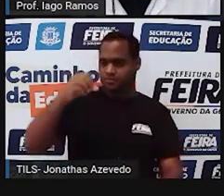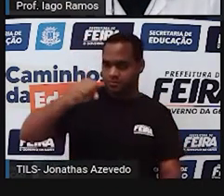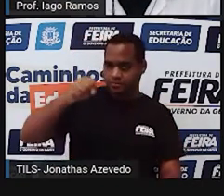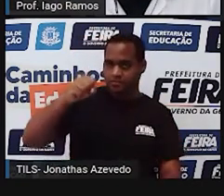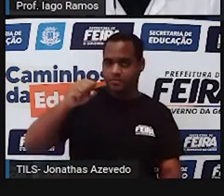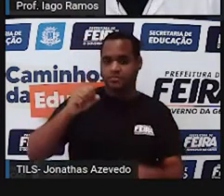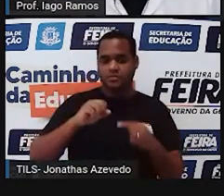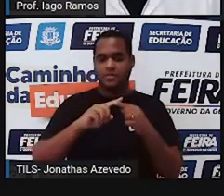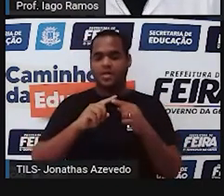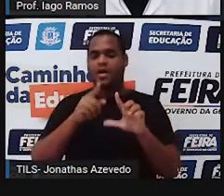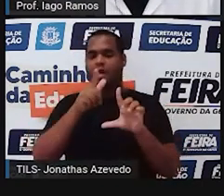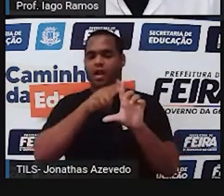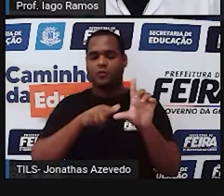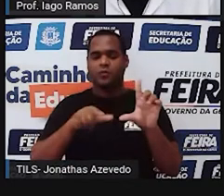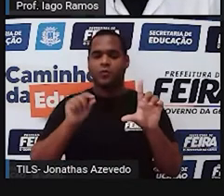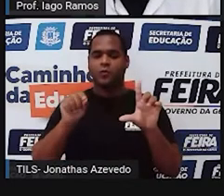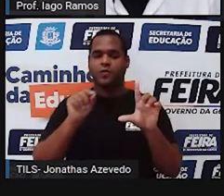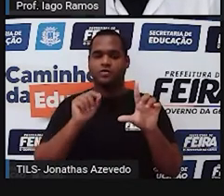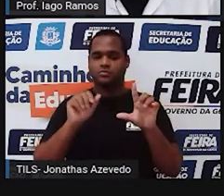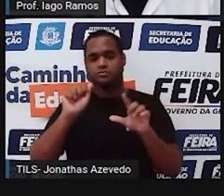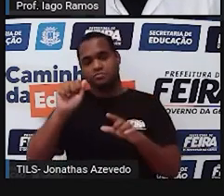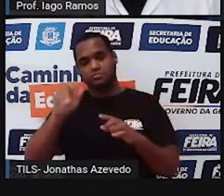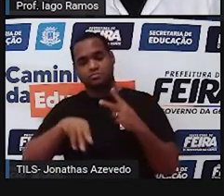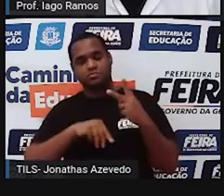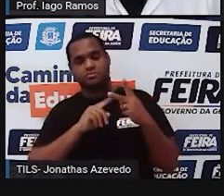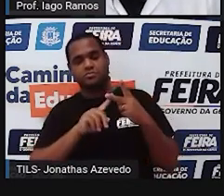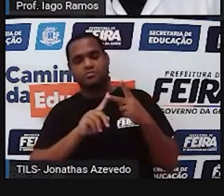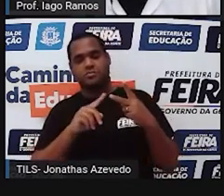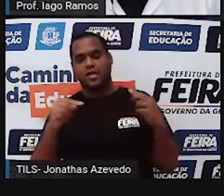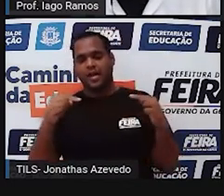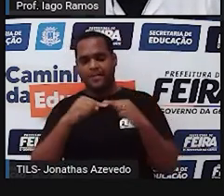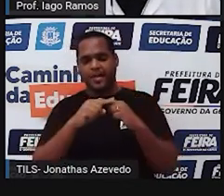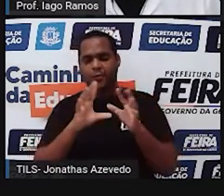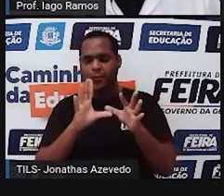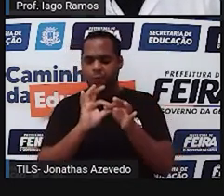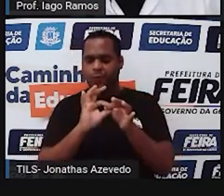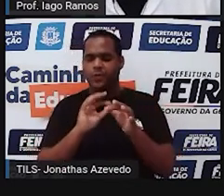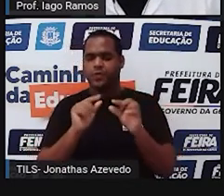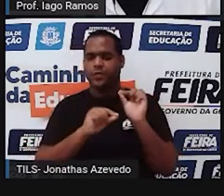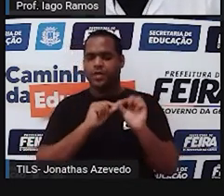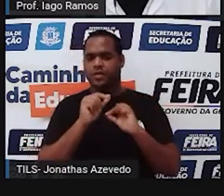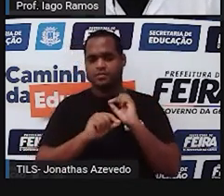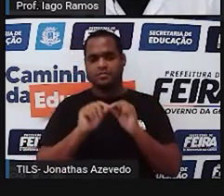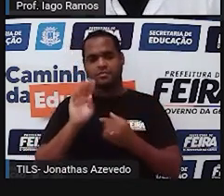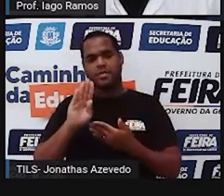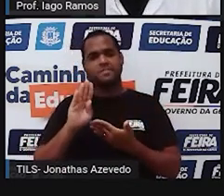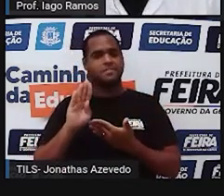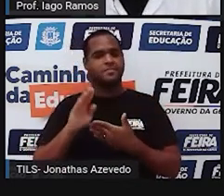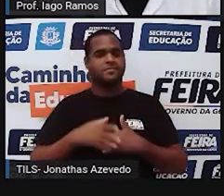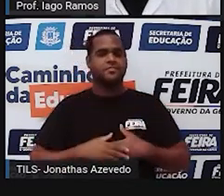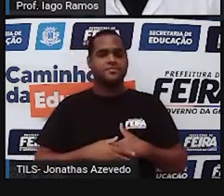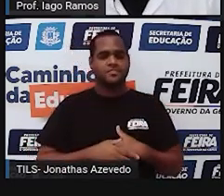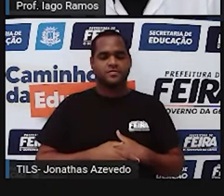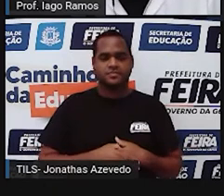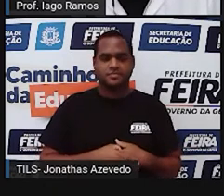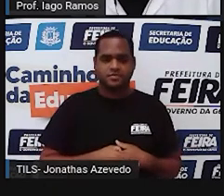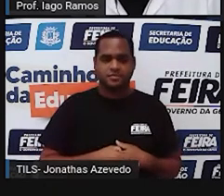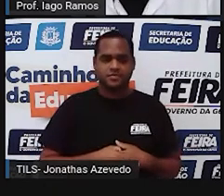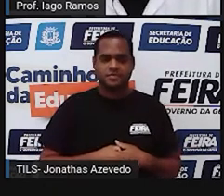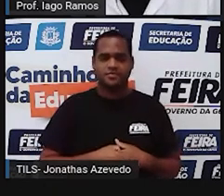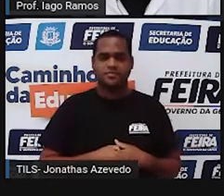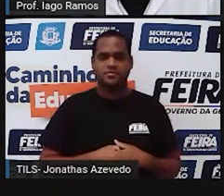é ângulo no item A? Ou o que é uma semirreta no item B? Qual dessas